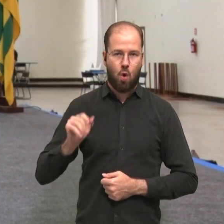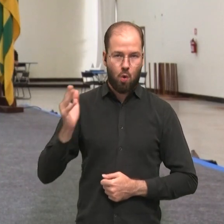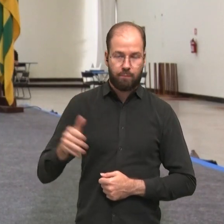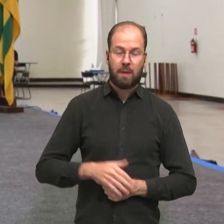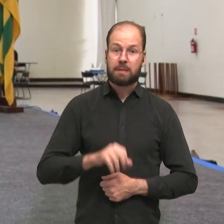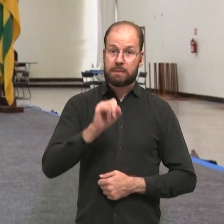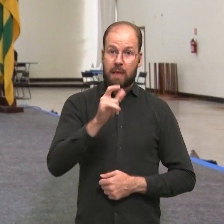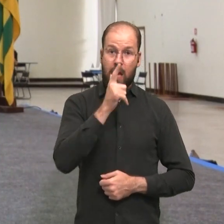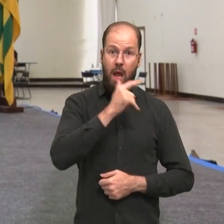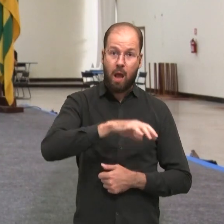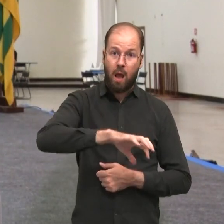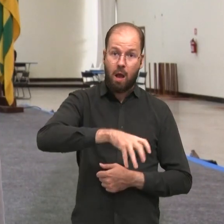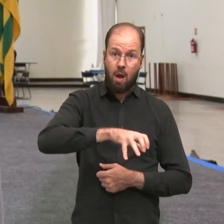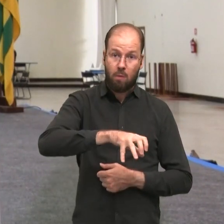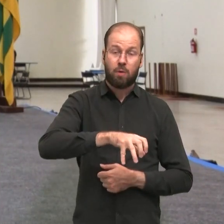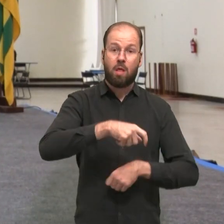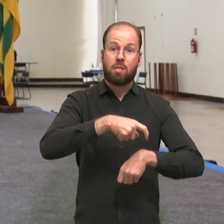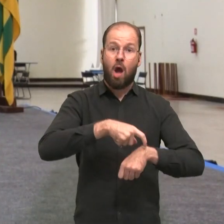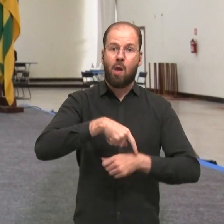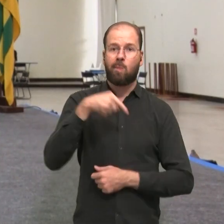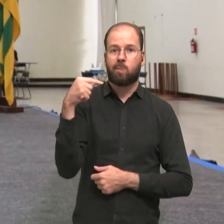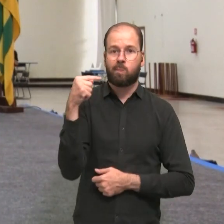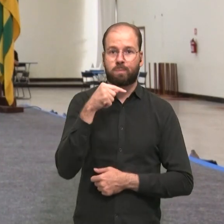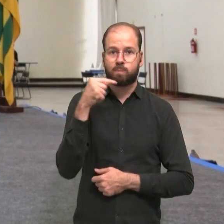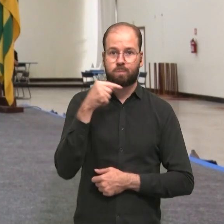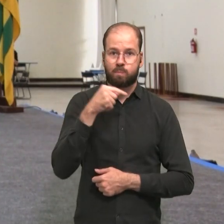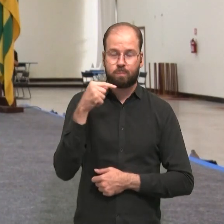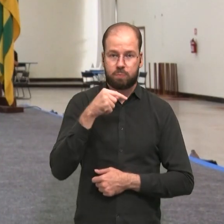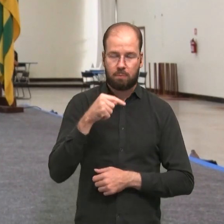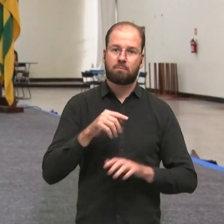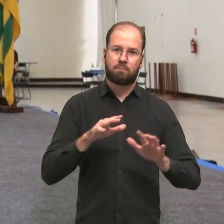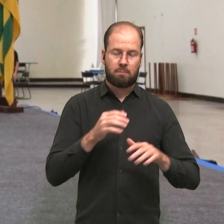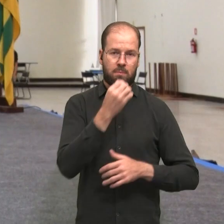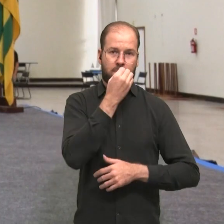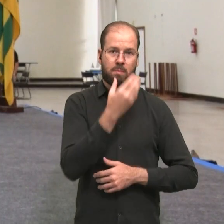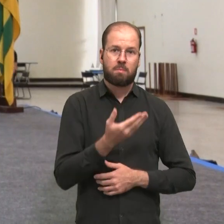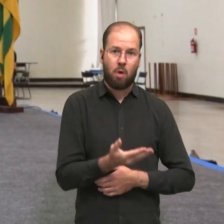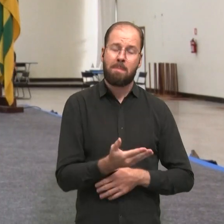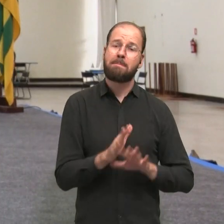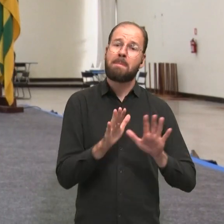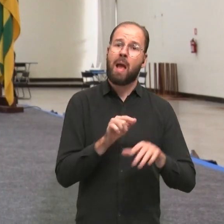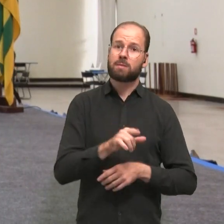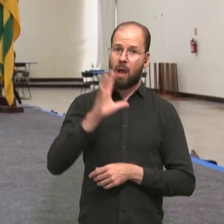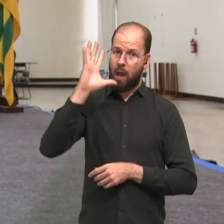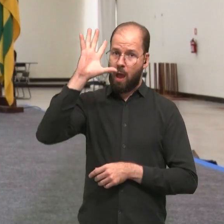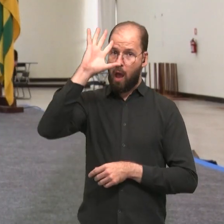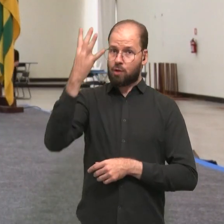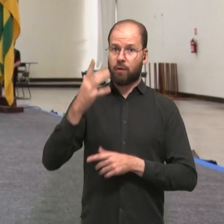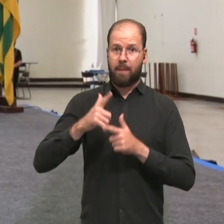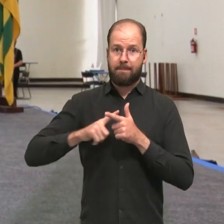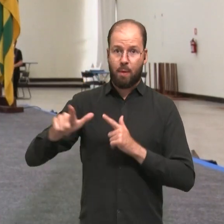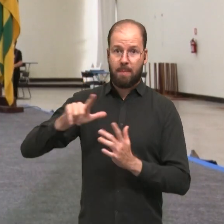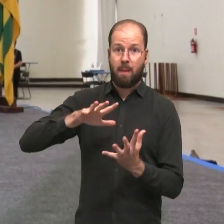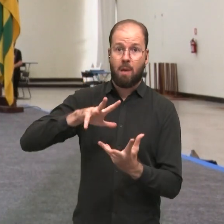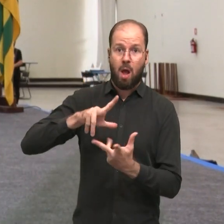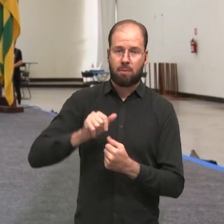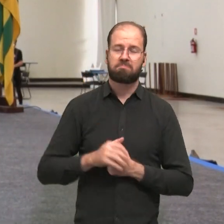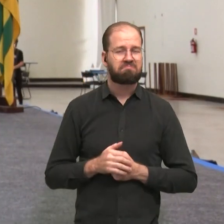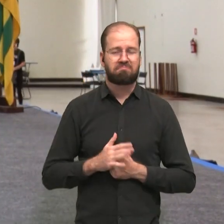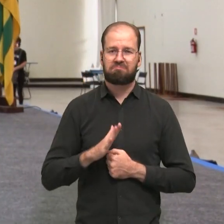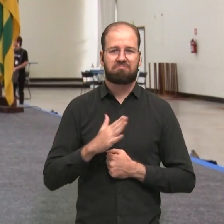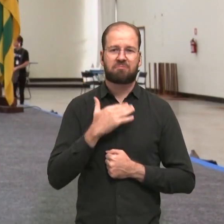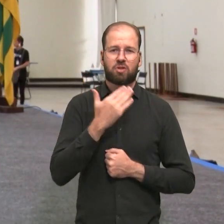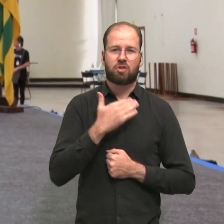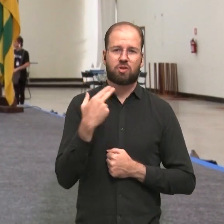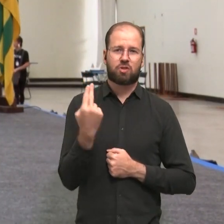torneira enquanto está escovando os dentes, mal não faz, mas isso não vai resolver o problema do planeta. Porque o problema do